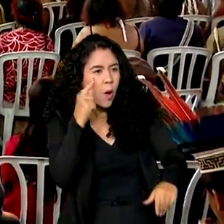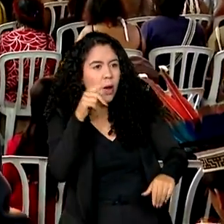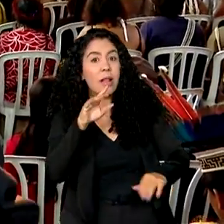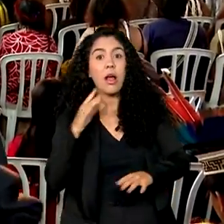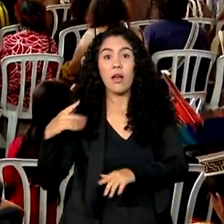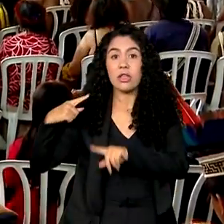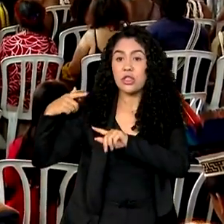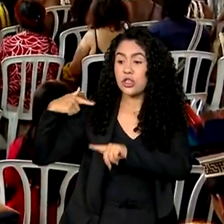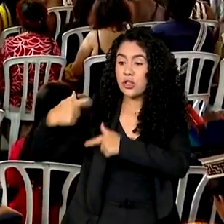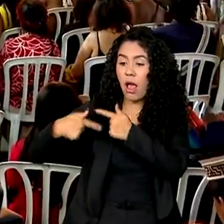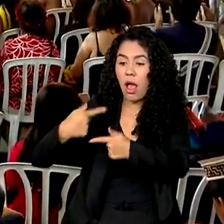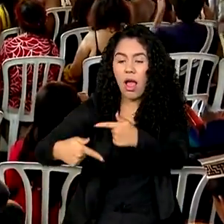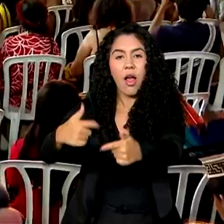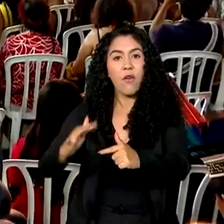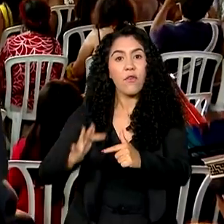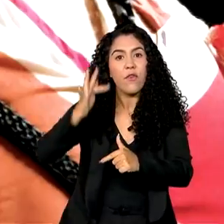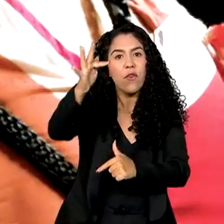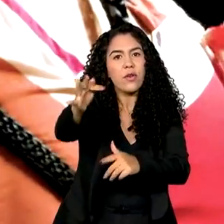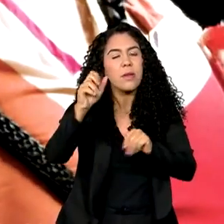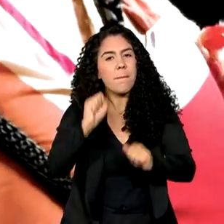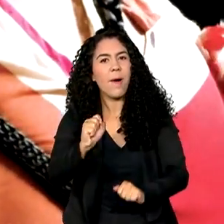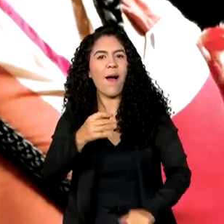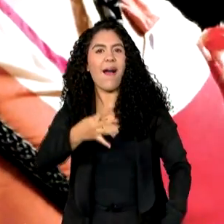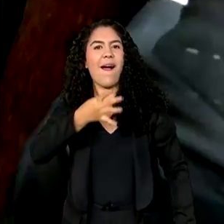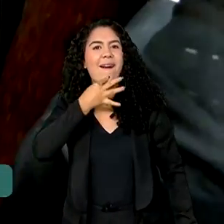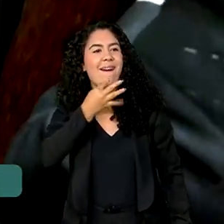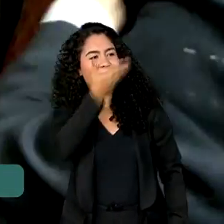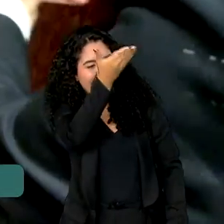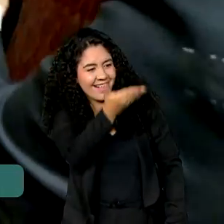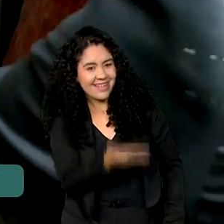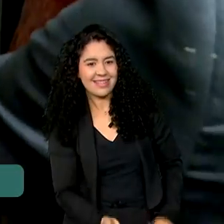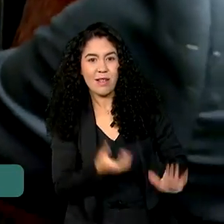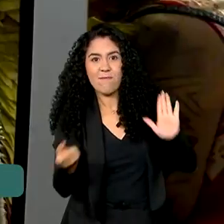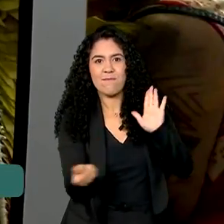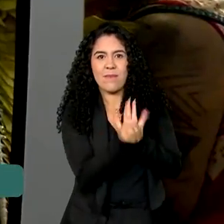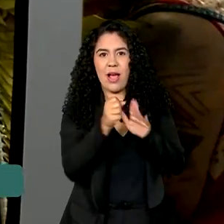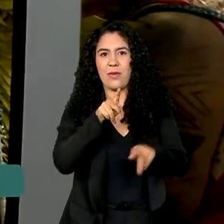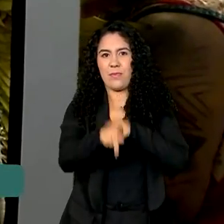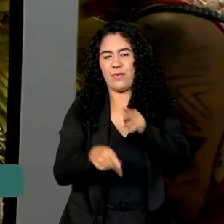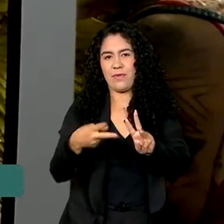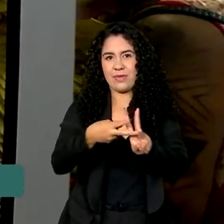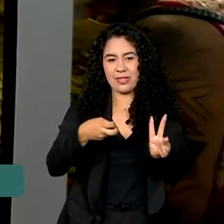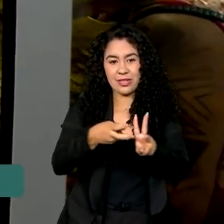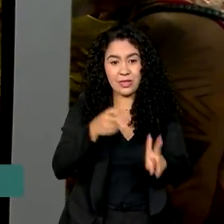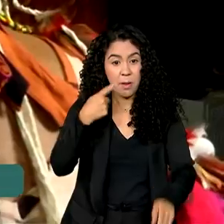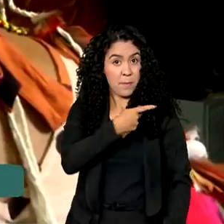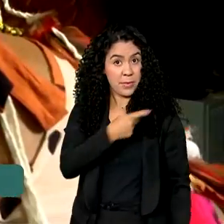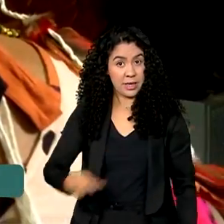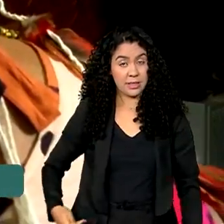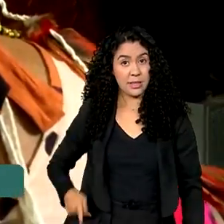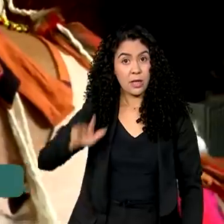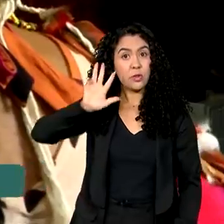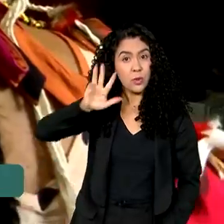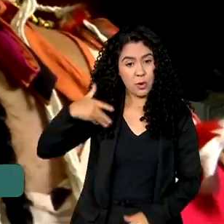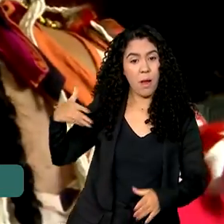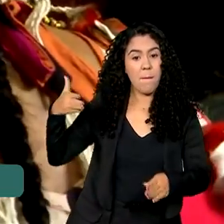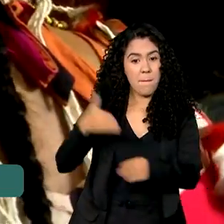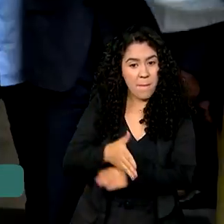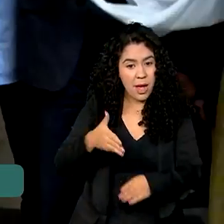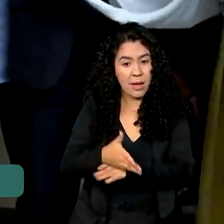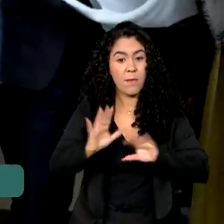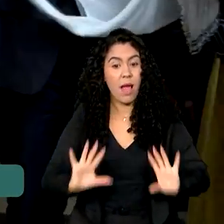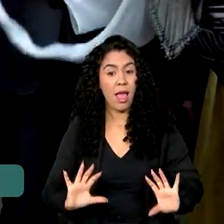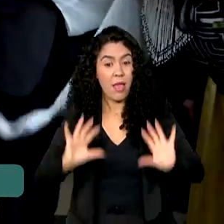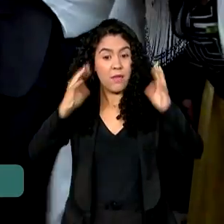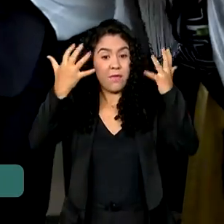gerações possam também conhecer esta relíquia indígena. O presidente Lula participou do evento